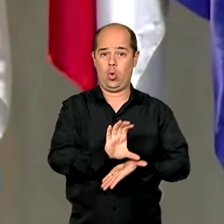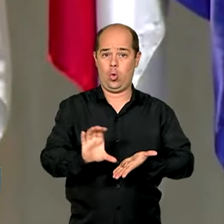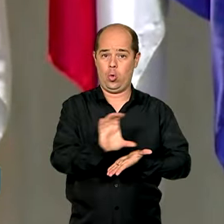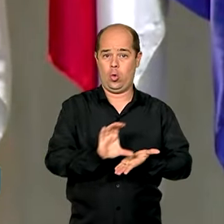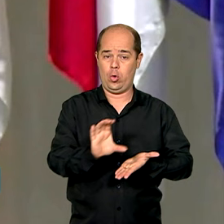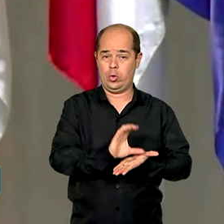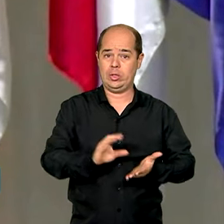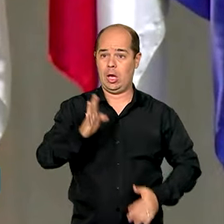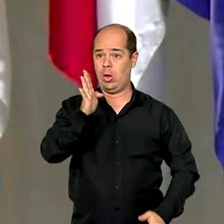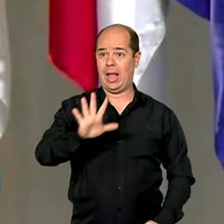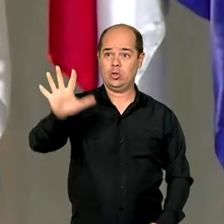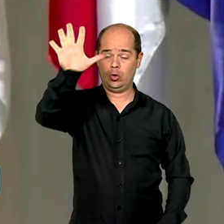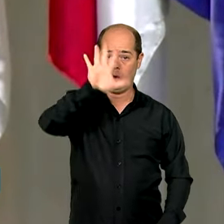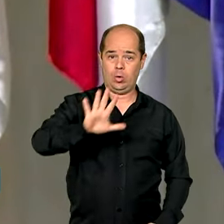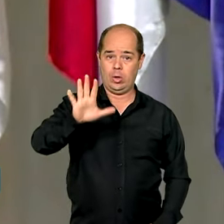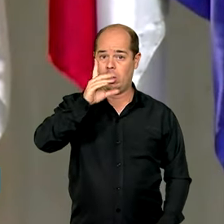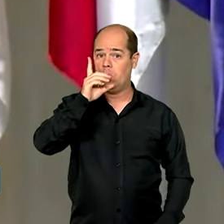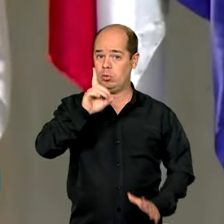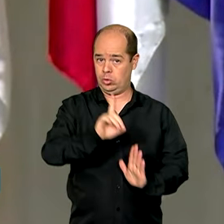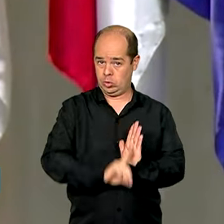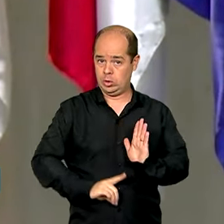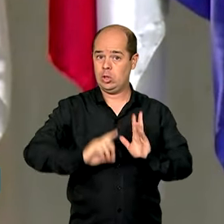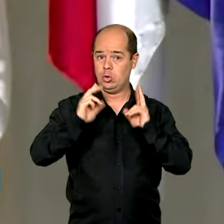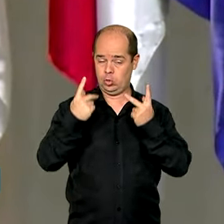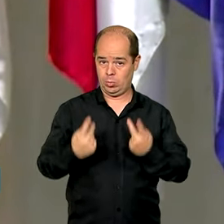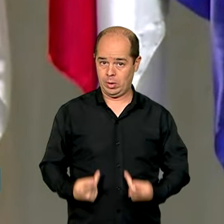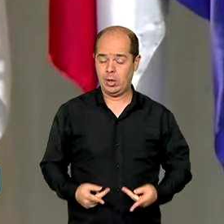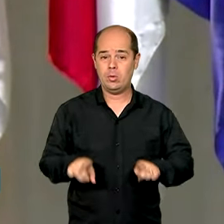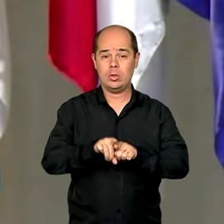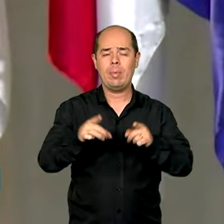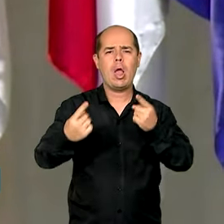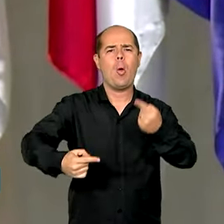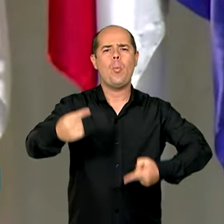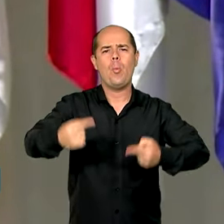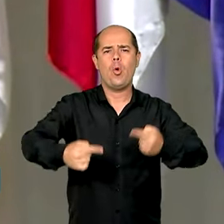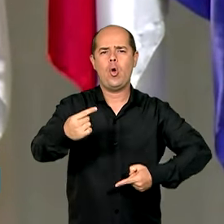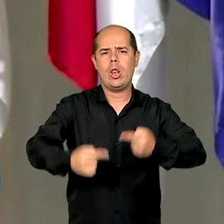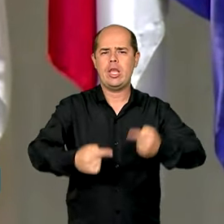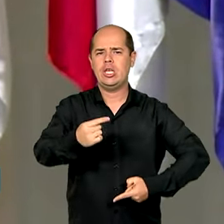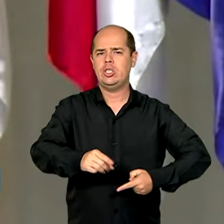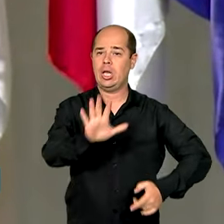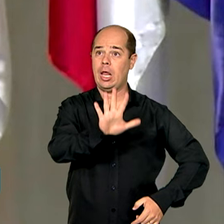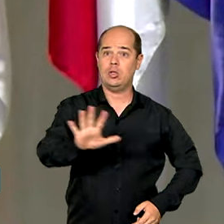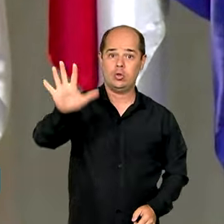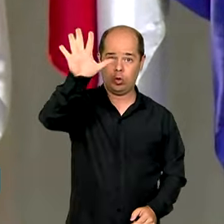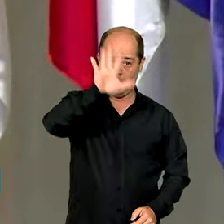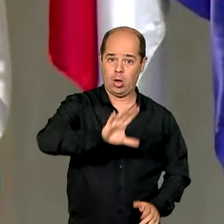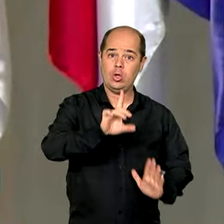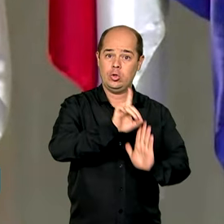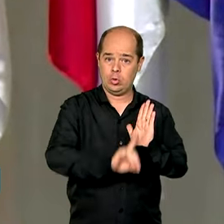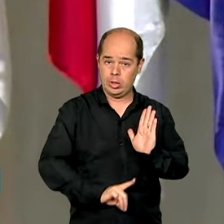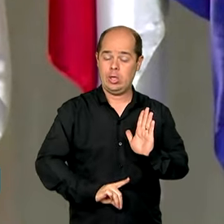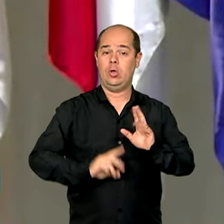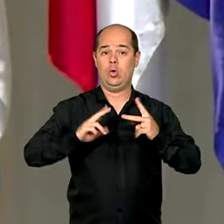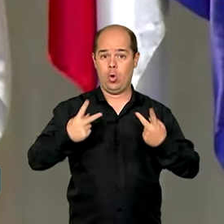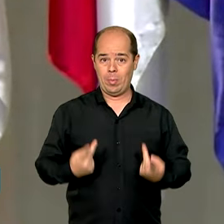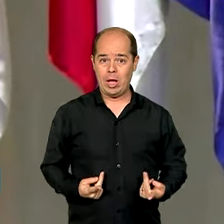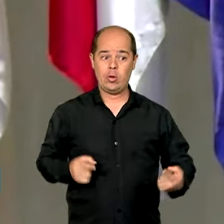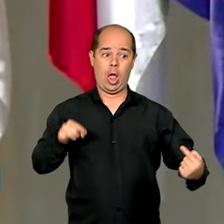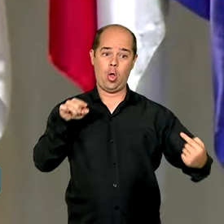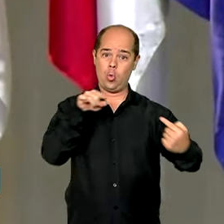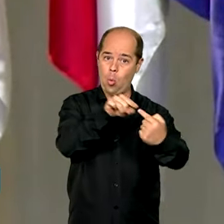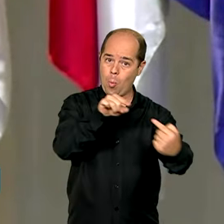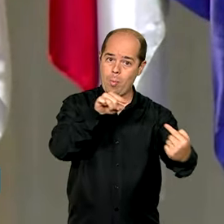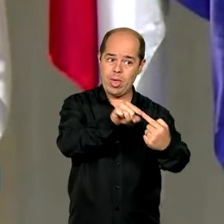celebrar a Política Nacional de Direitos Humanos, que se faz em consonância com a Política Internacional de Direitos Humanos, que está em luta,